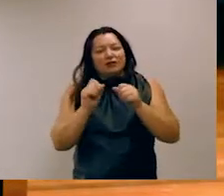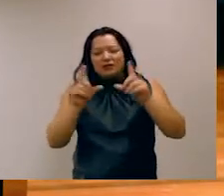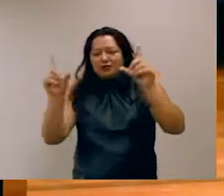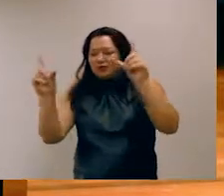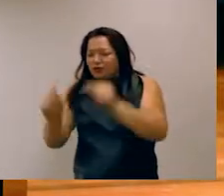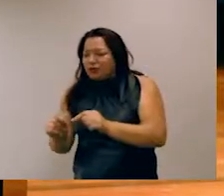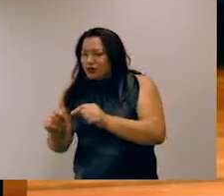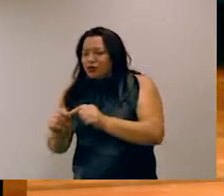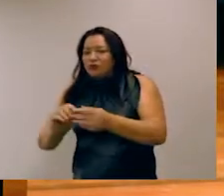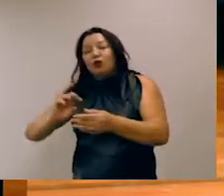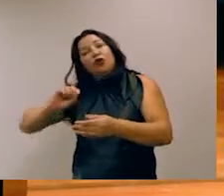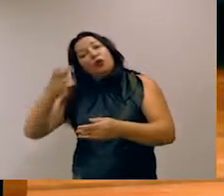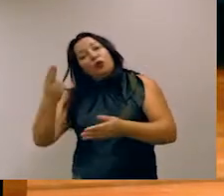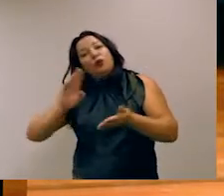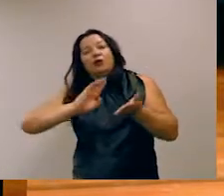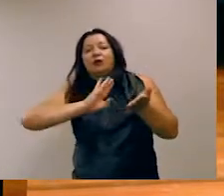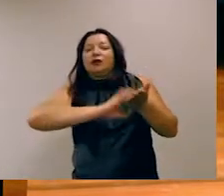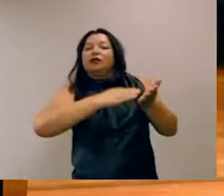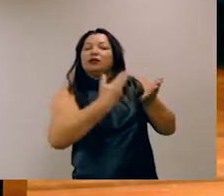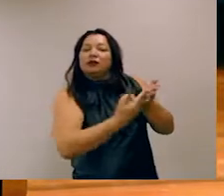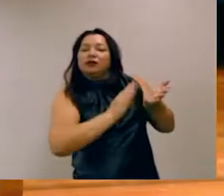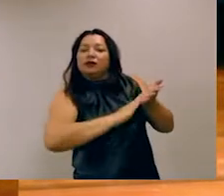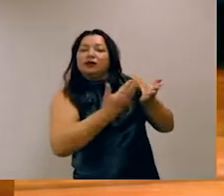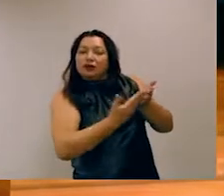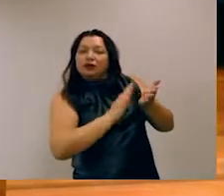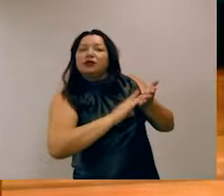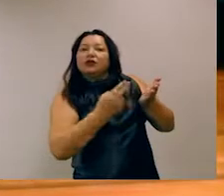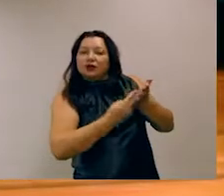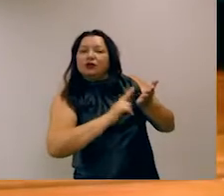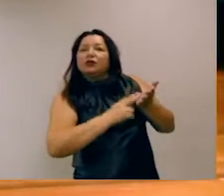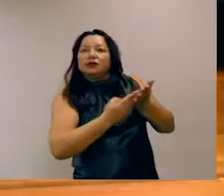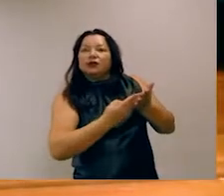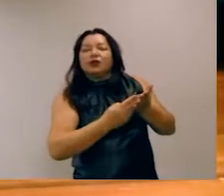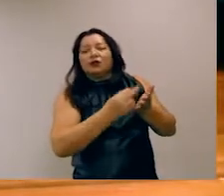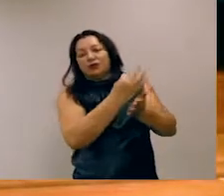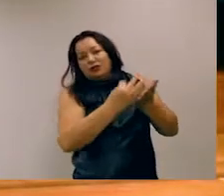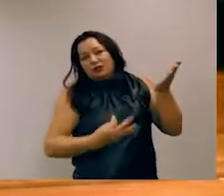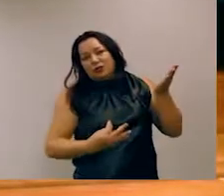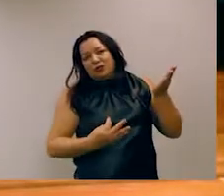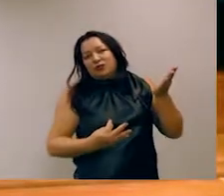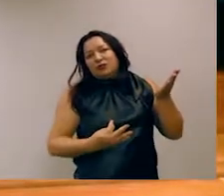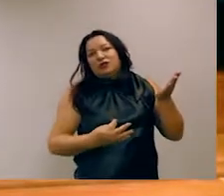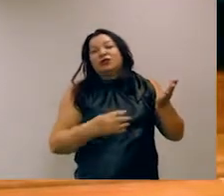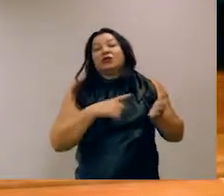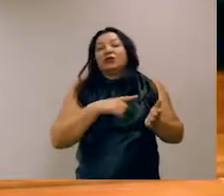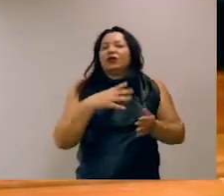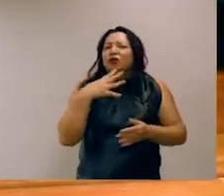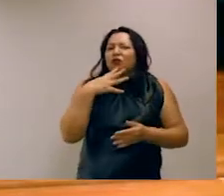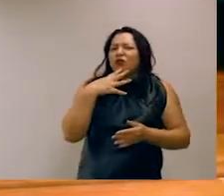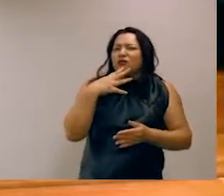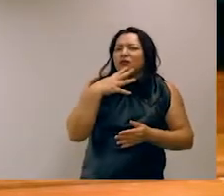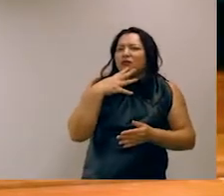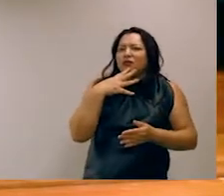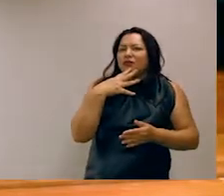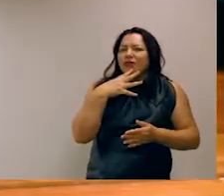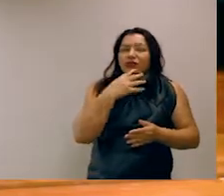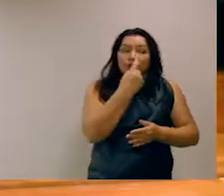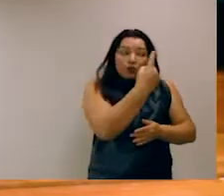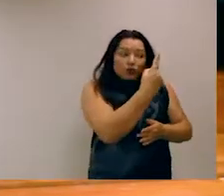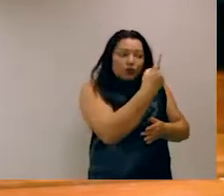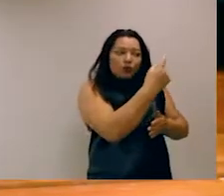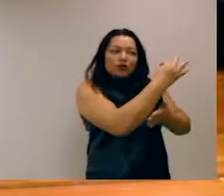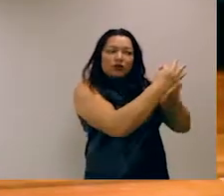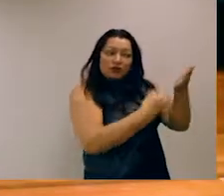ou uma tradução de texto. Ou seja, ainda que as tarefas sejam bastante diferentes, o conhecimento adquirido em uma tarefa pode